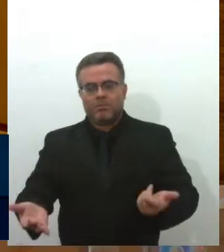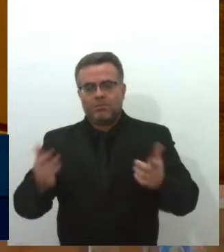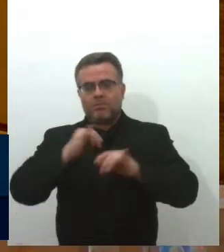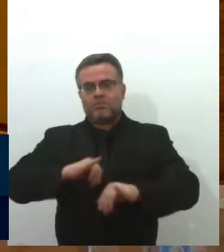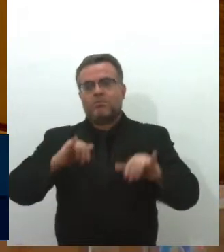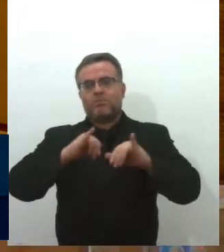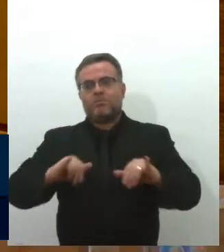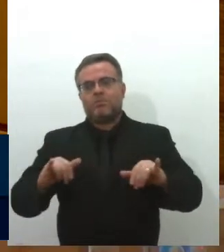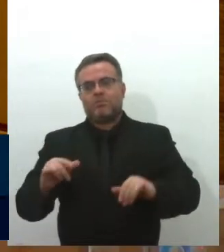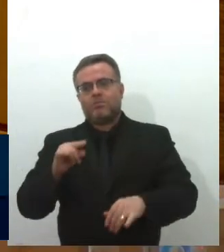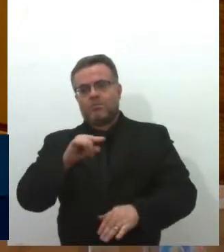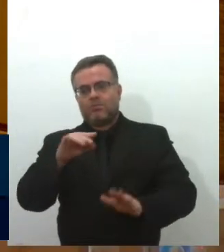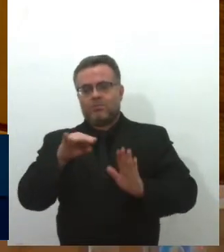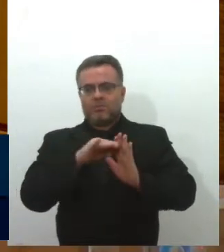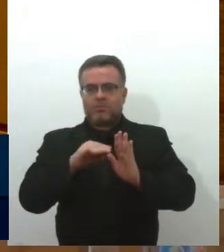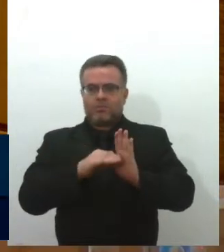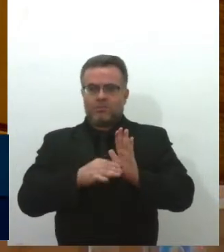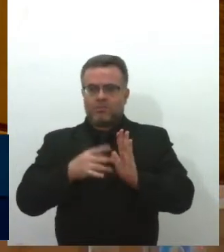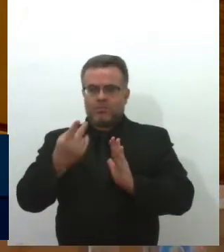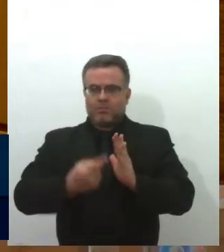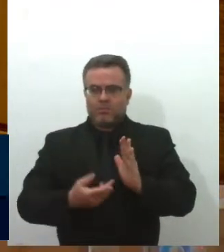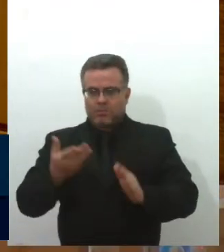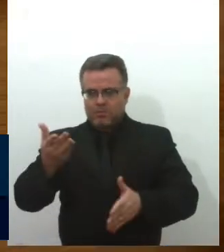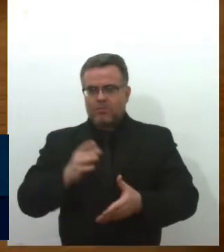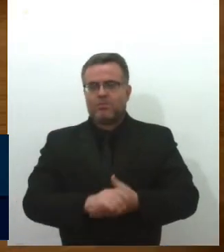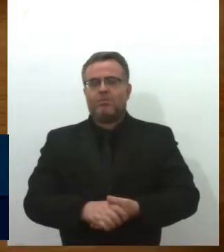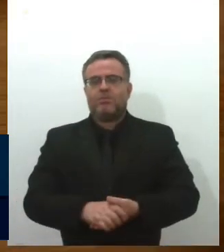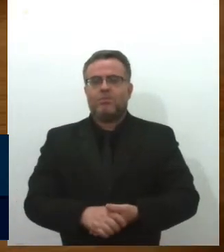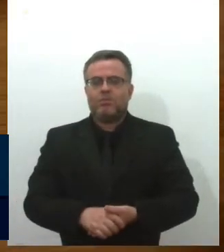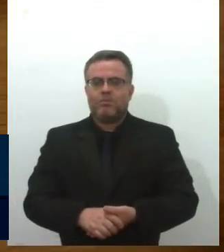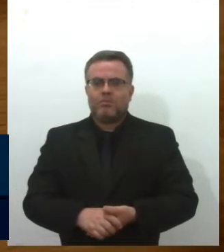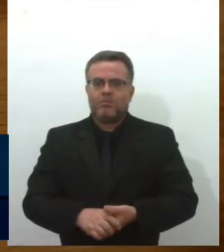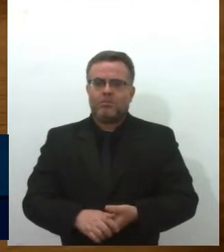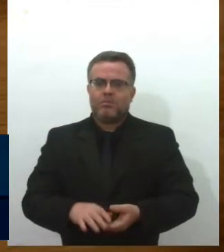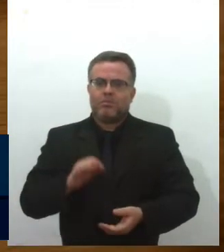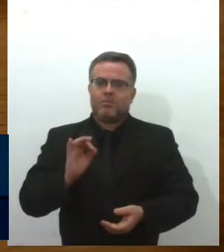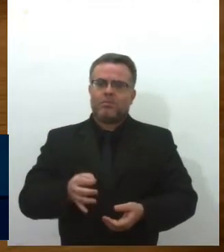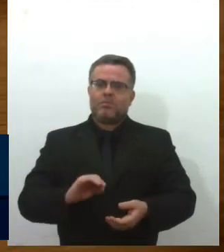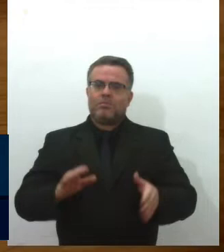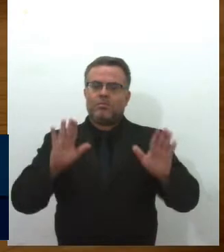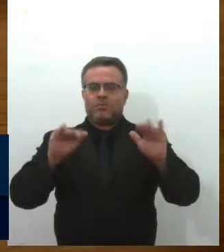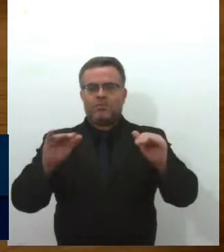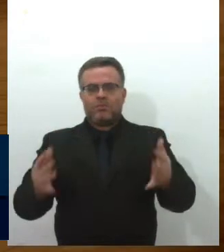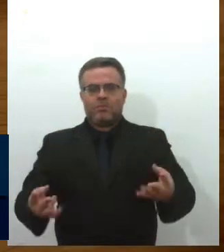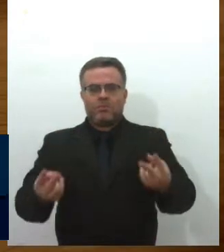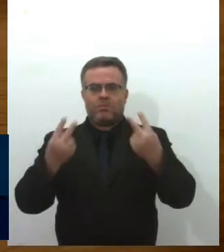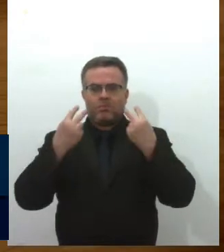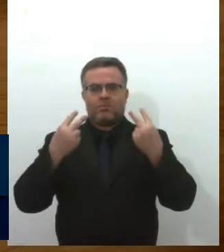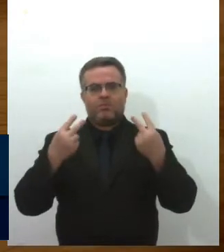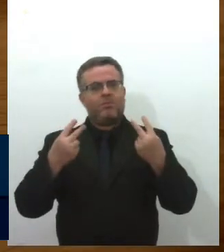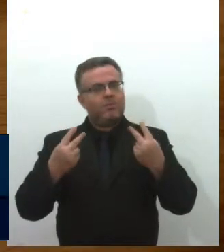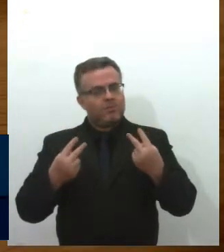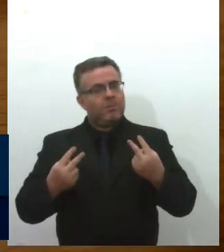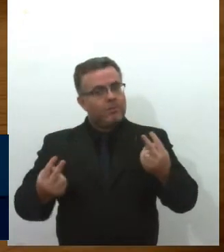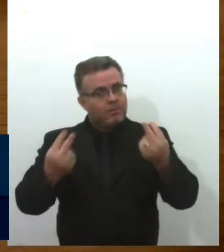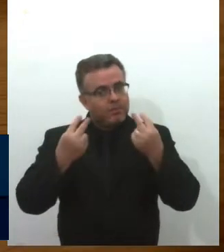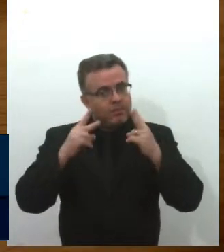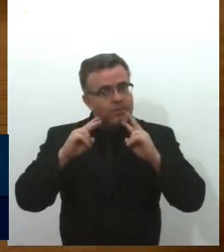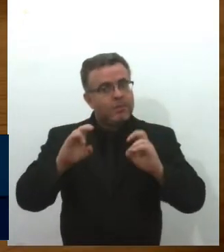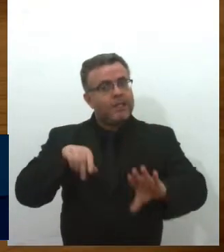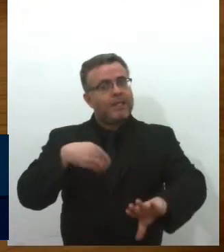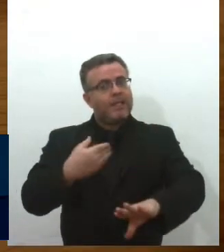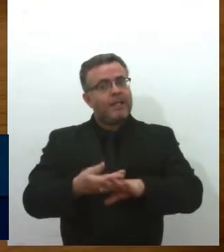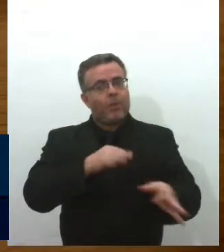novo programa. Gente, ouçam até o final, porque nós temos uma